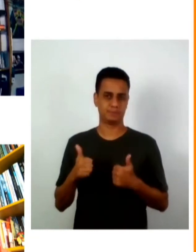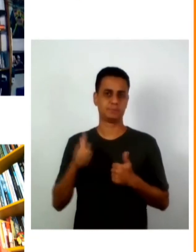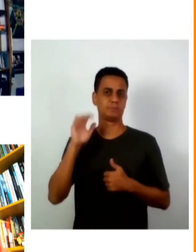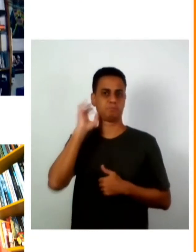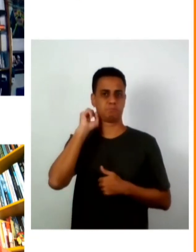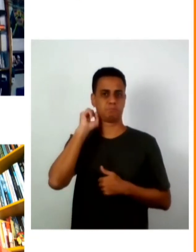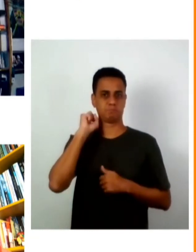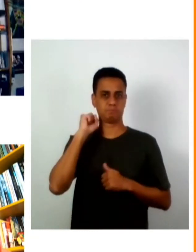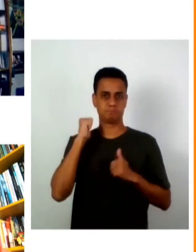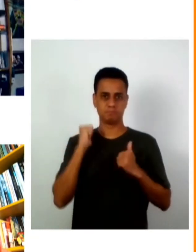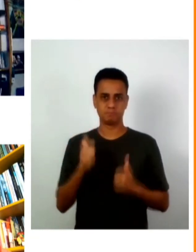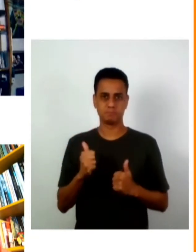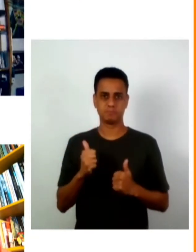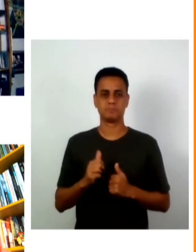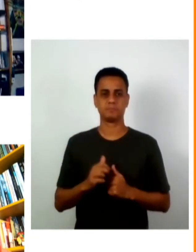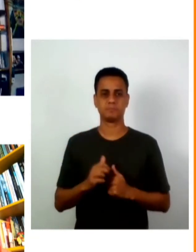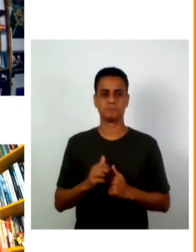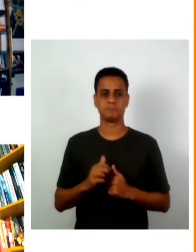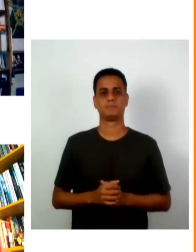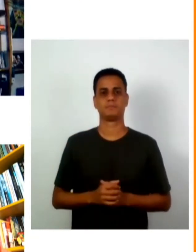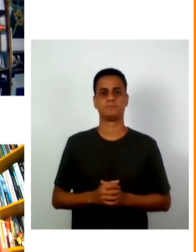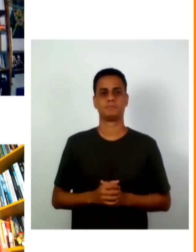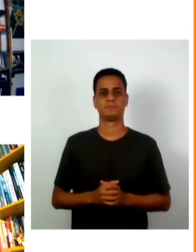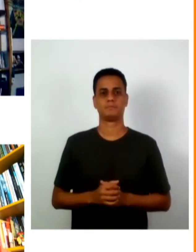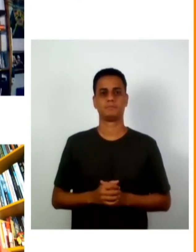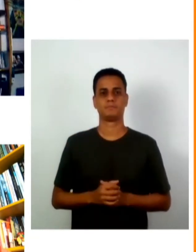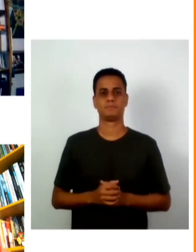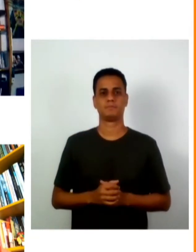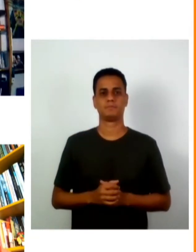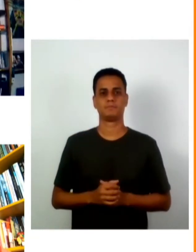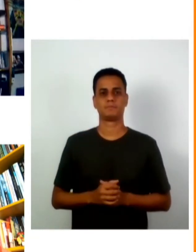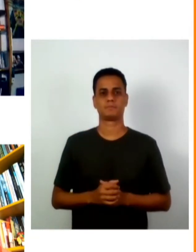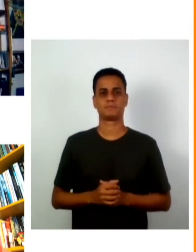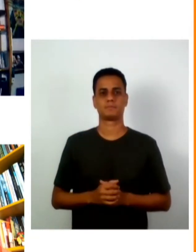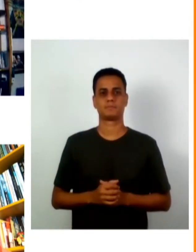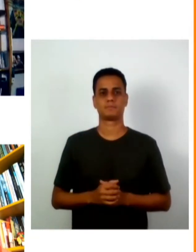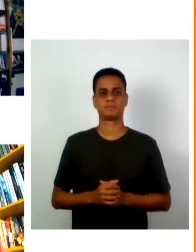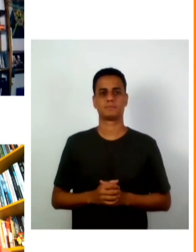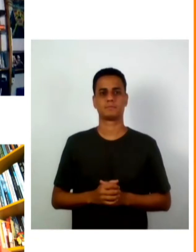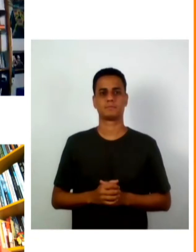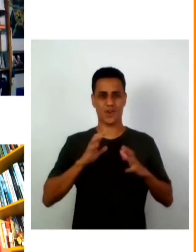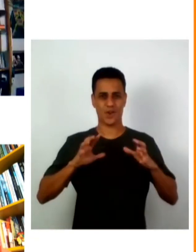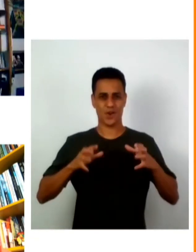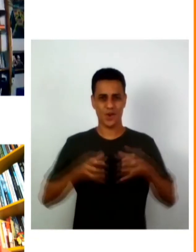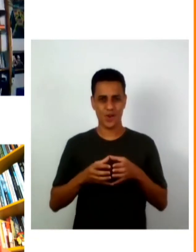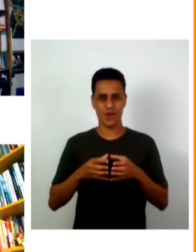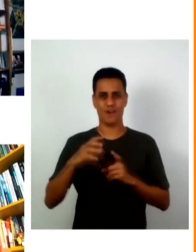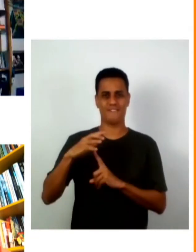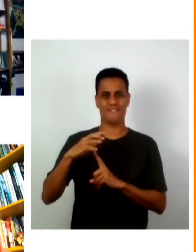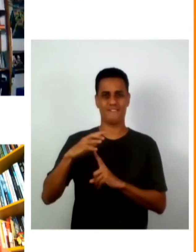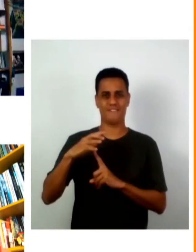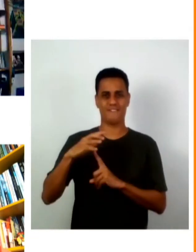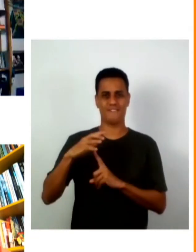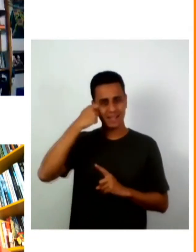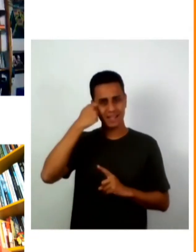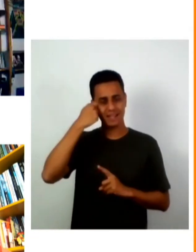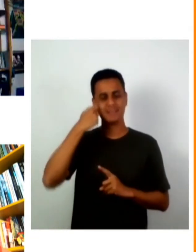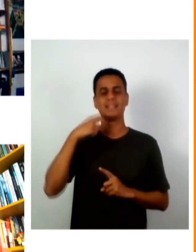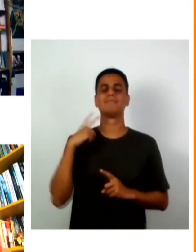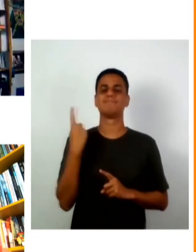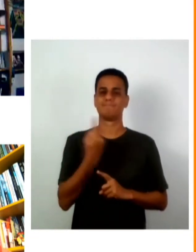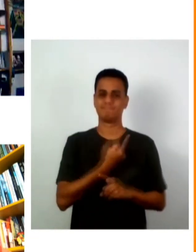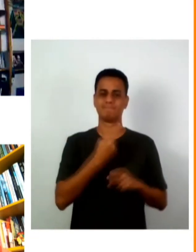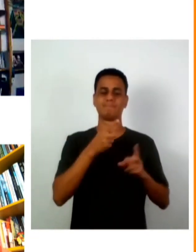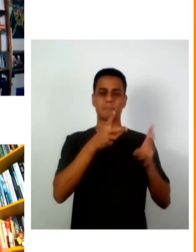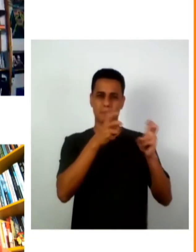nesse a gente enquanto Fera Preta tem observado muito esse momento do Covid